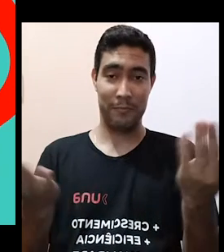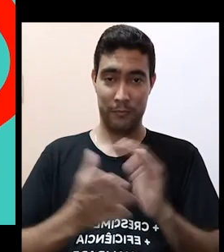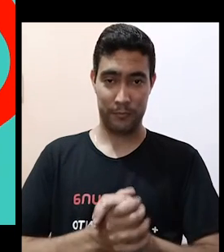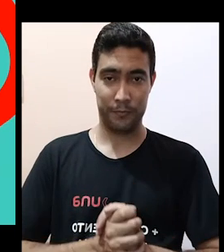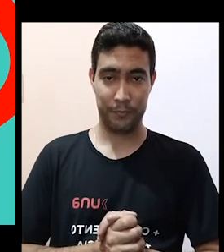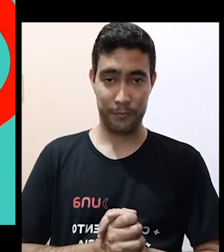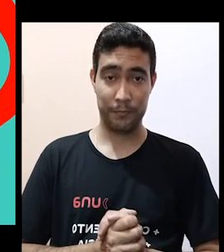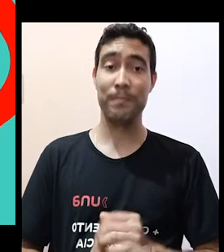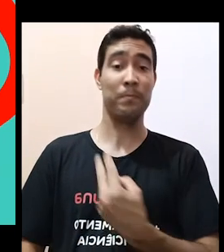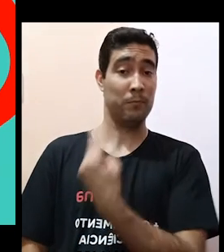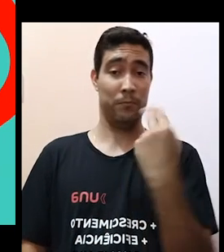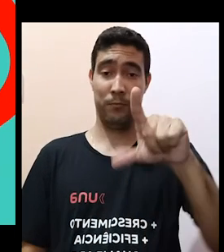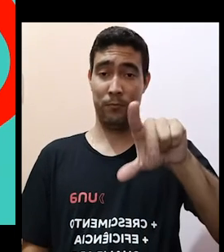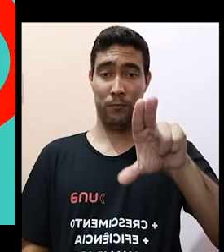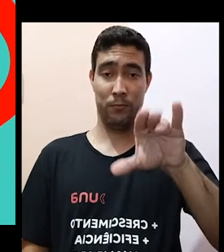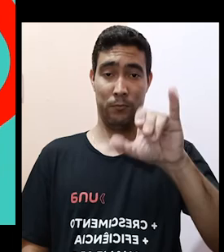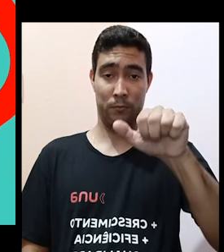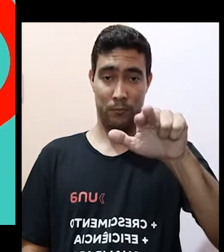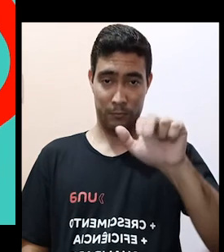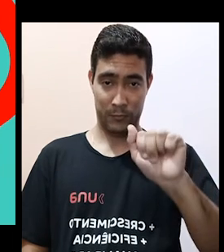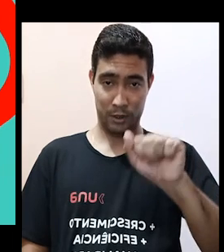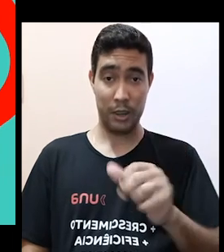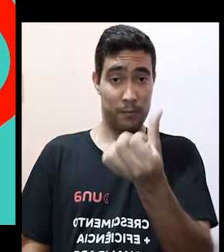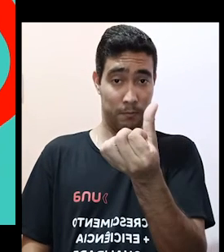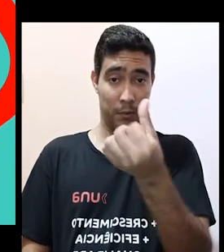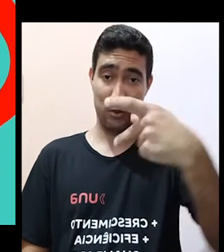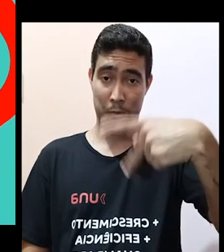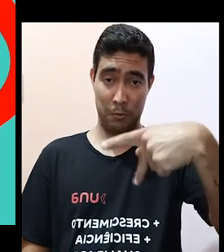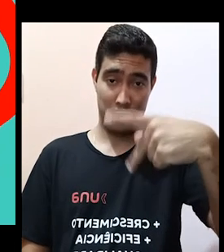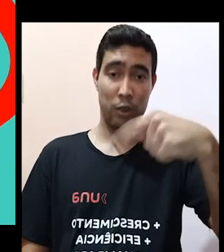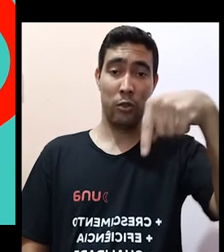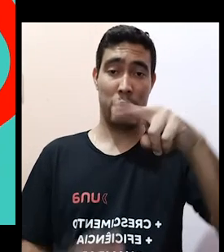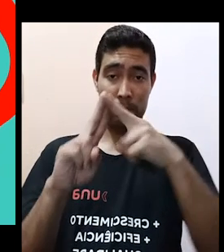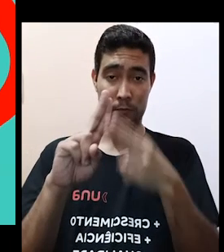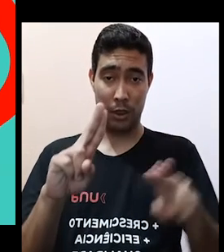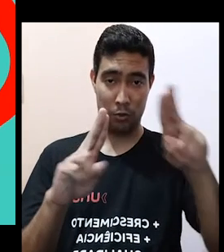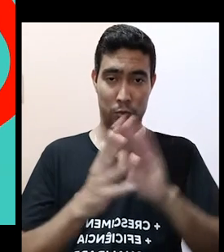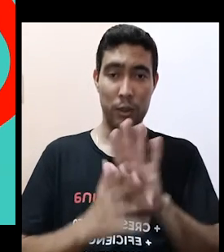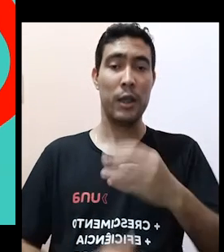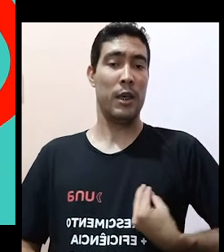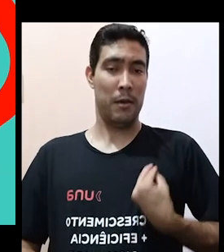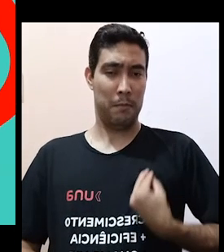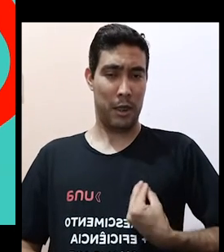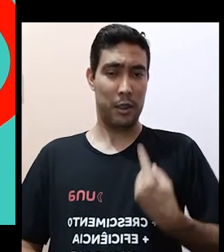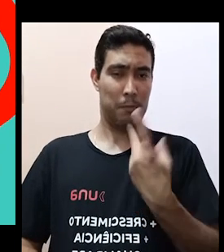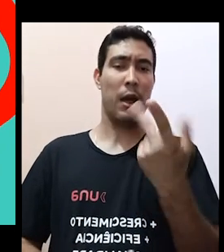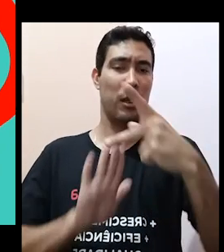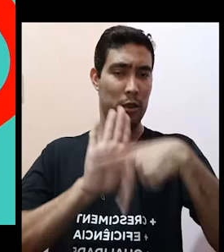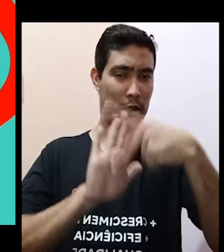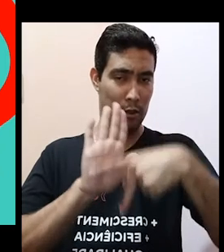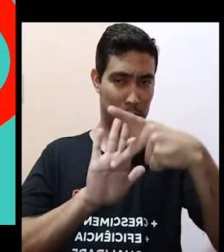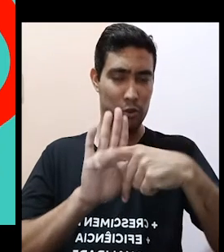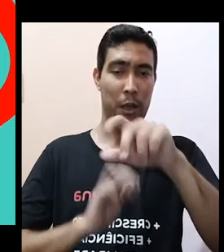Sou Luciana Estevam, aluna atualmente do sexto período da UNA, e participar desse projeto